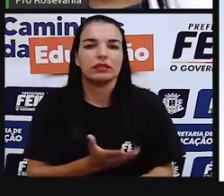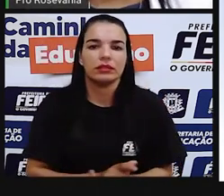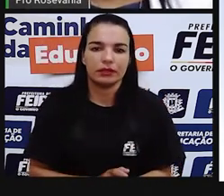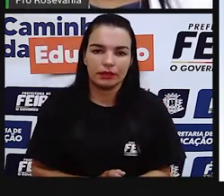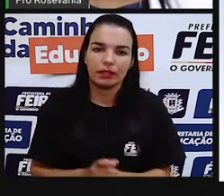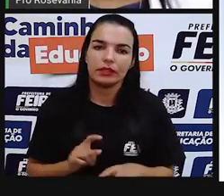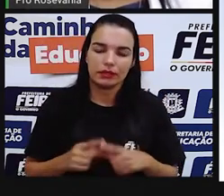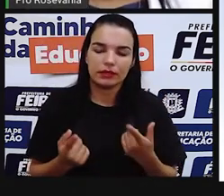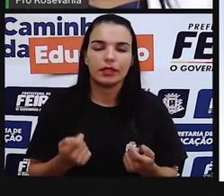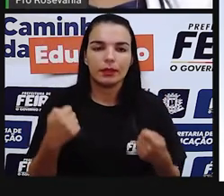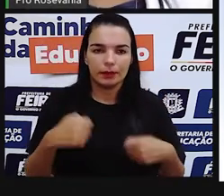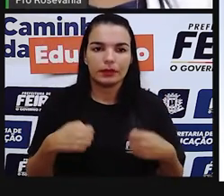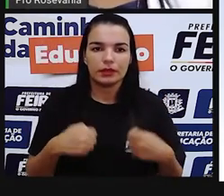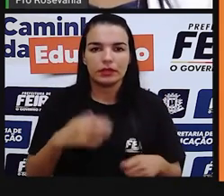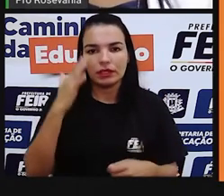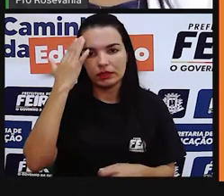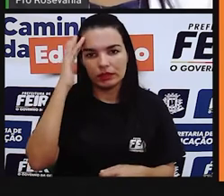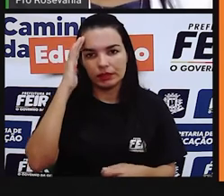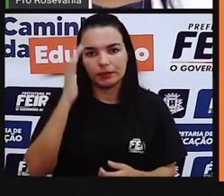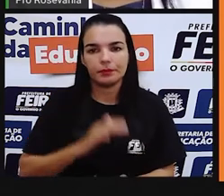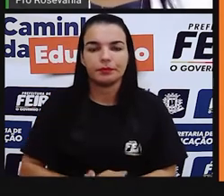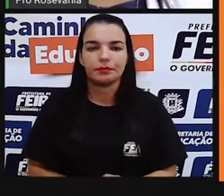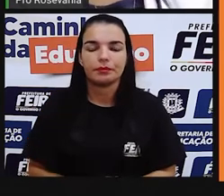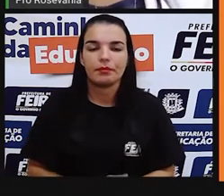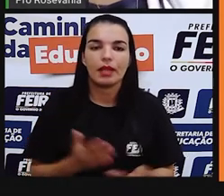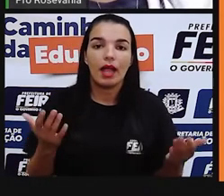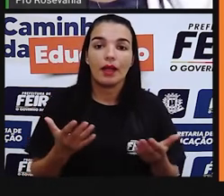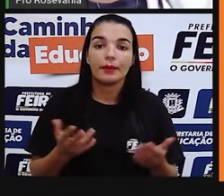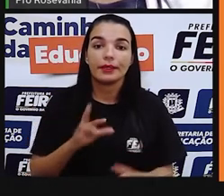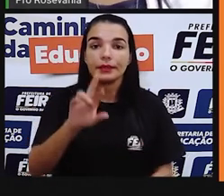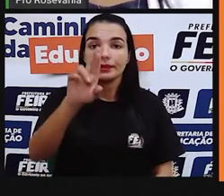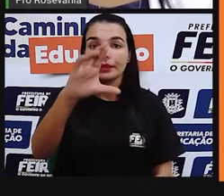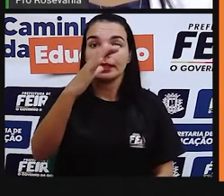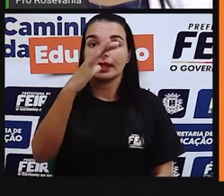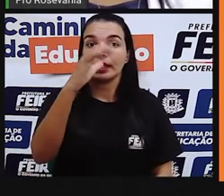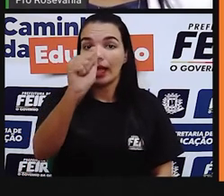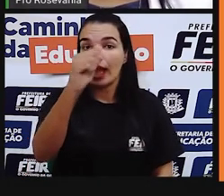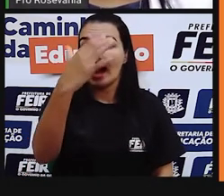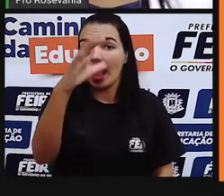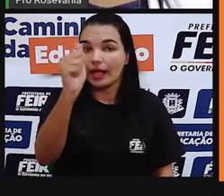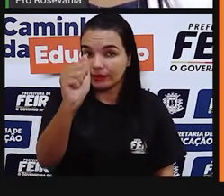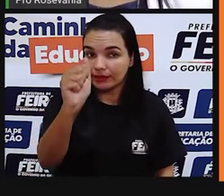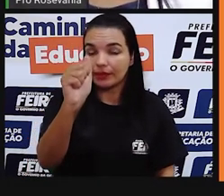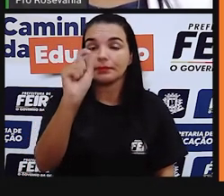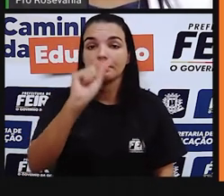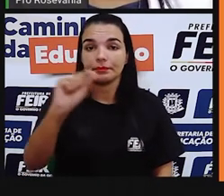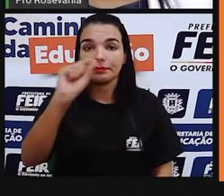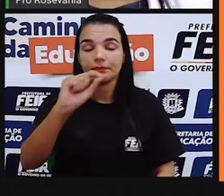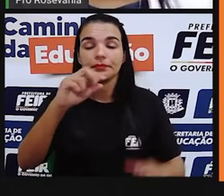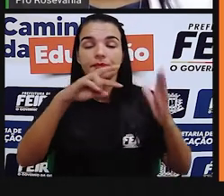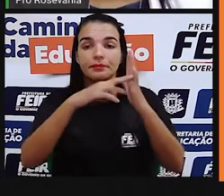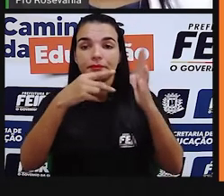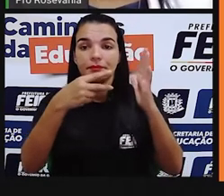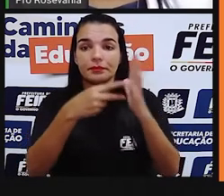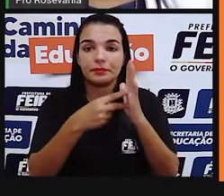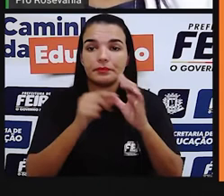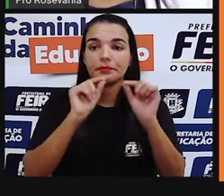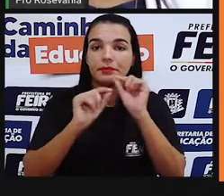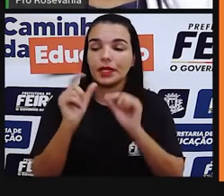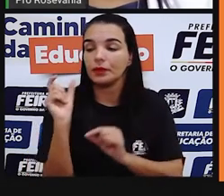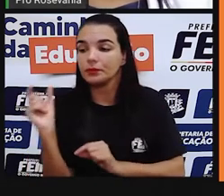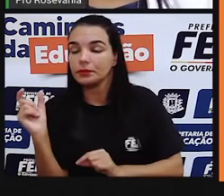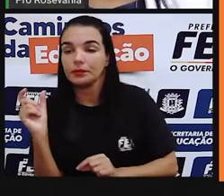não tem certeza. Então, vamos lá, mesmo. Então, se parei aqui. Raça é um termo que foi utilizado